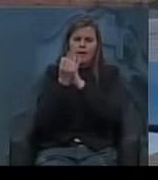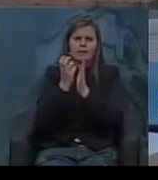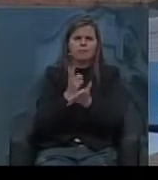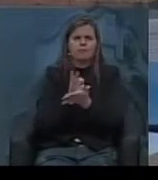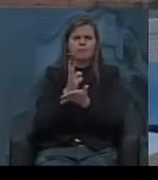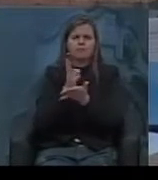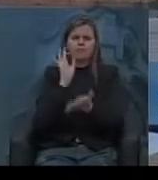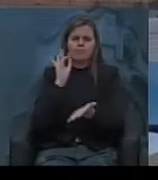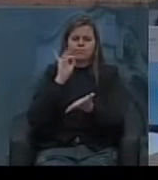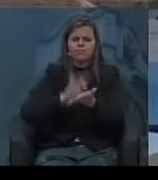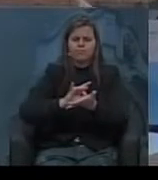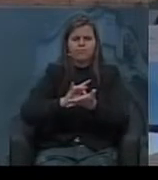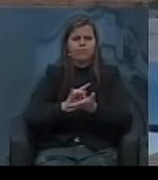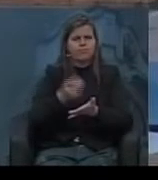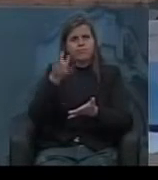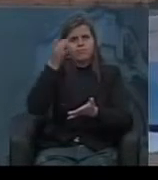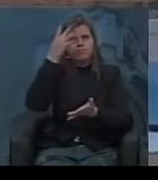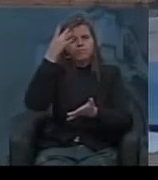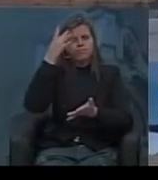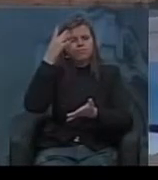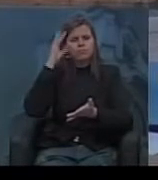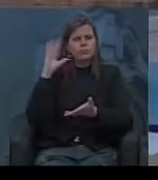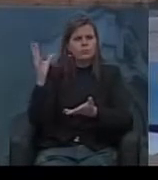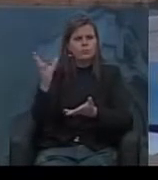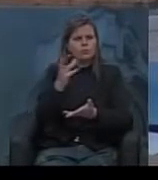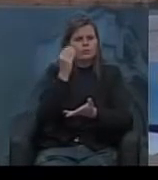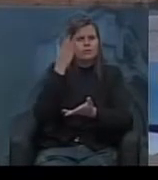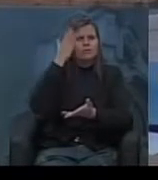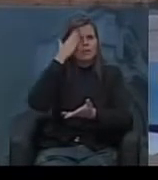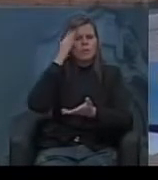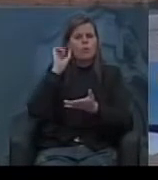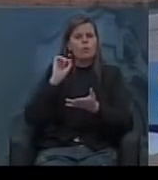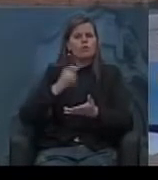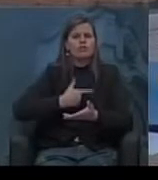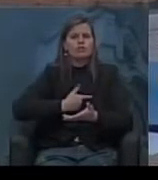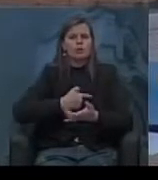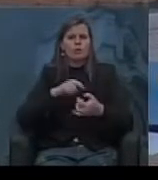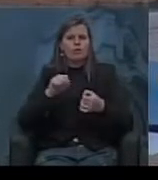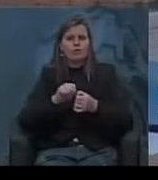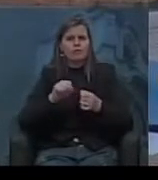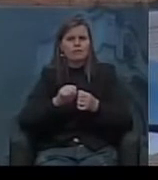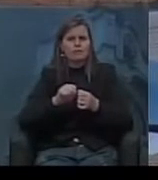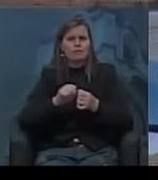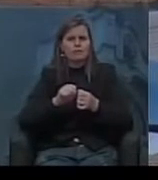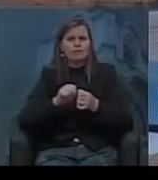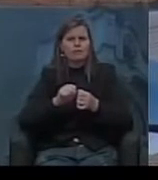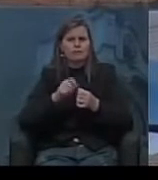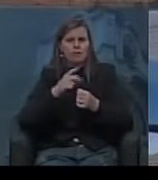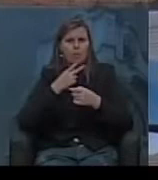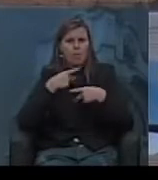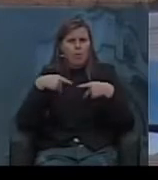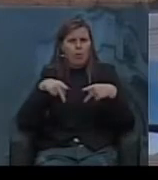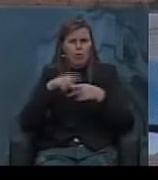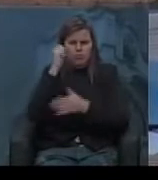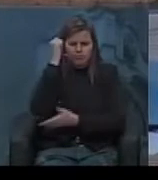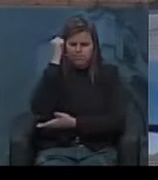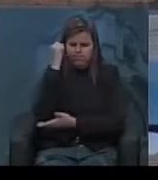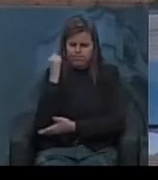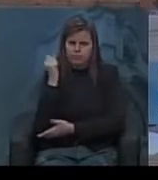imortalizando em memória os seus feitos e sua obra dizendo povo que não se dobra